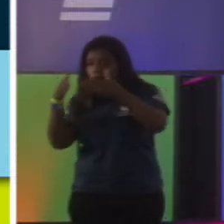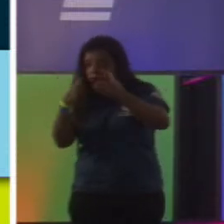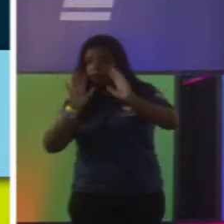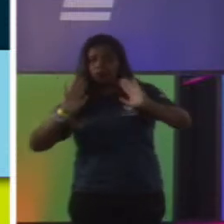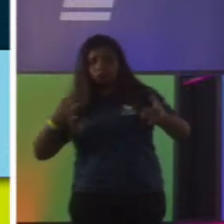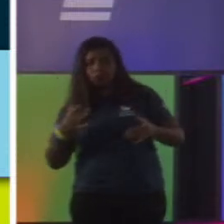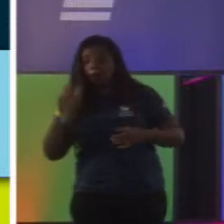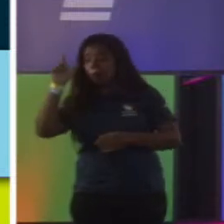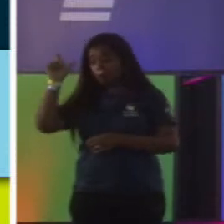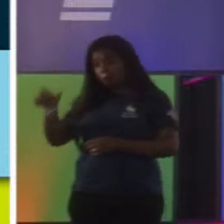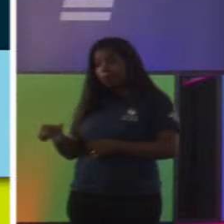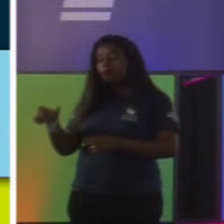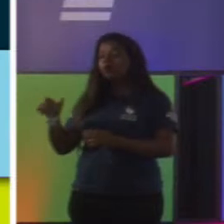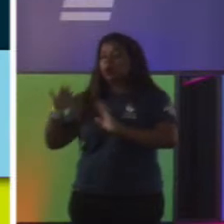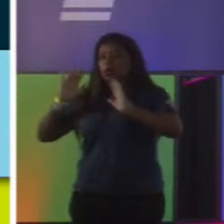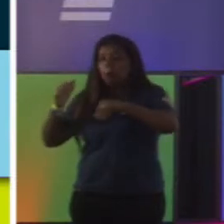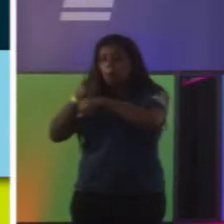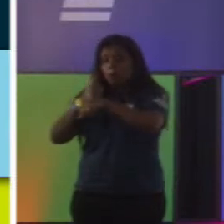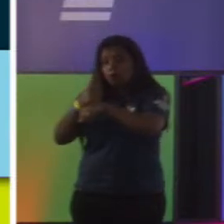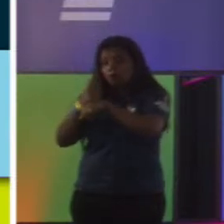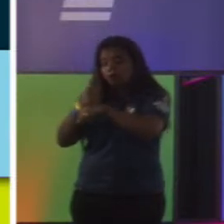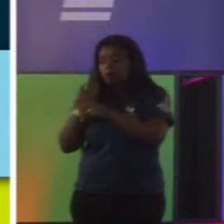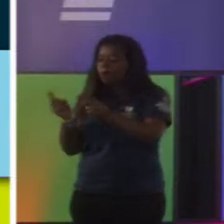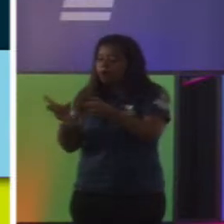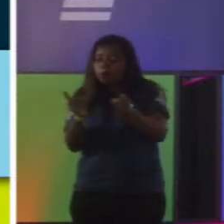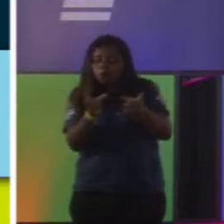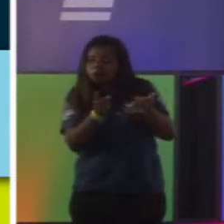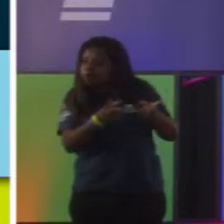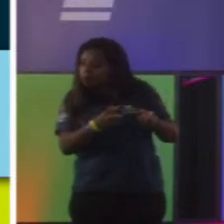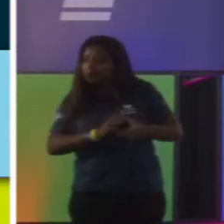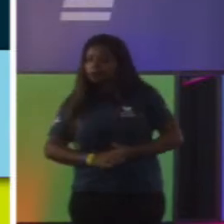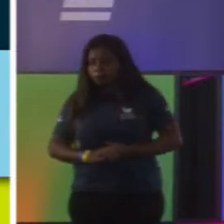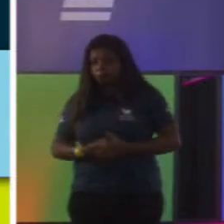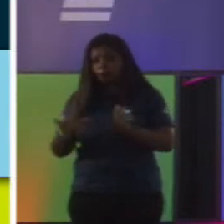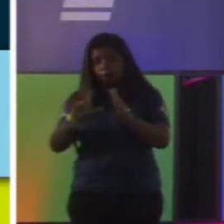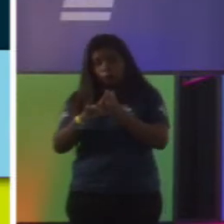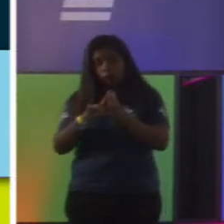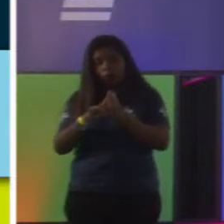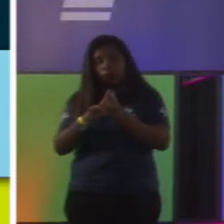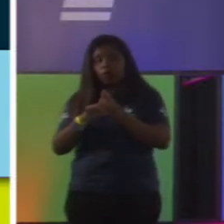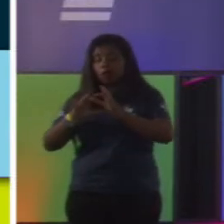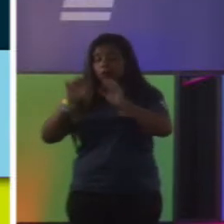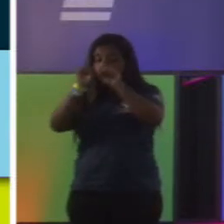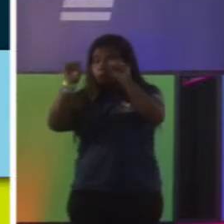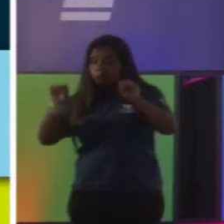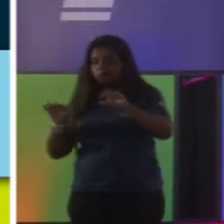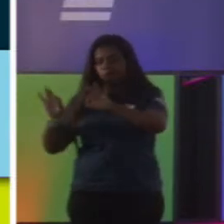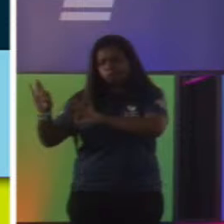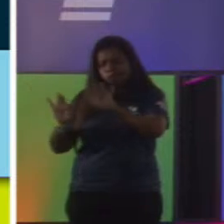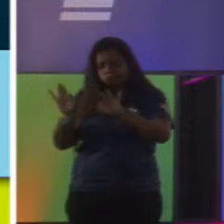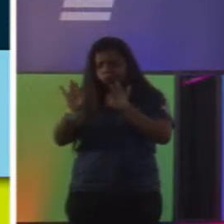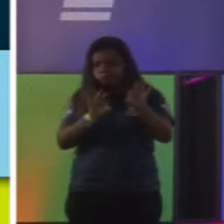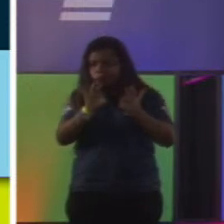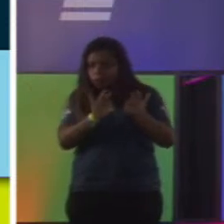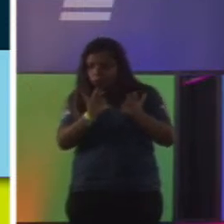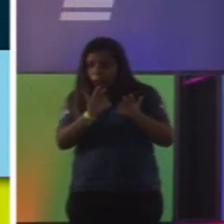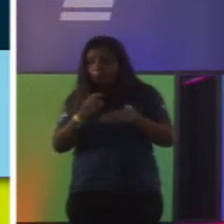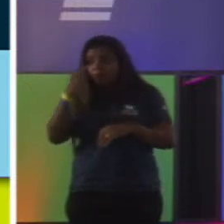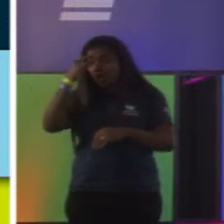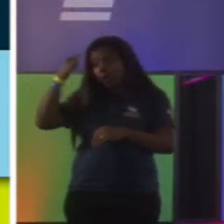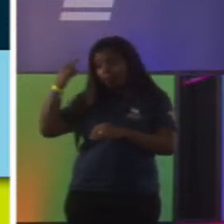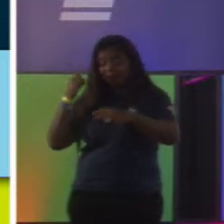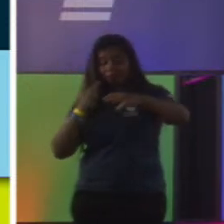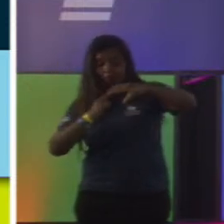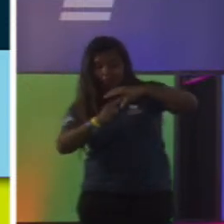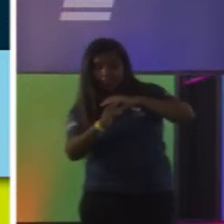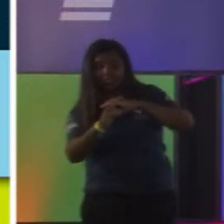confiança. para a gente poder aproveitar essa base de vendas desse vendedor e fazer só esse cliente lembrar que tem uma coleção